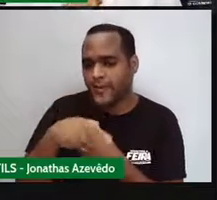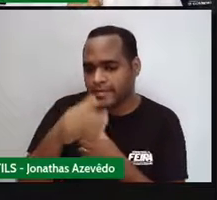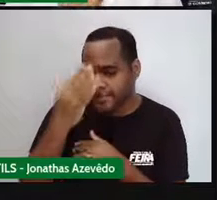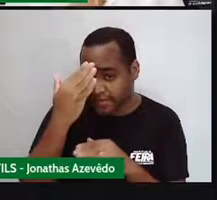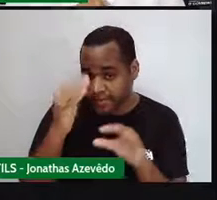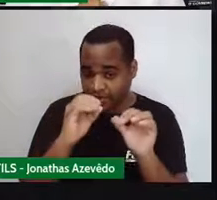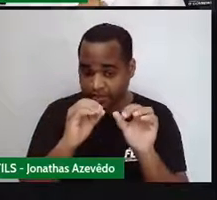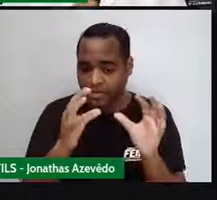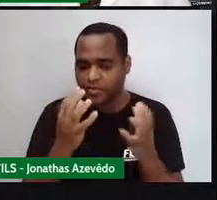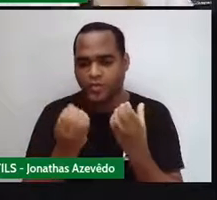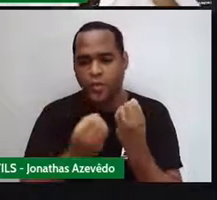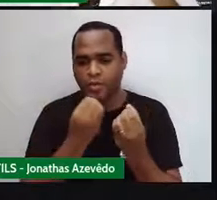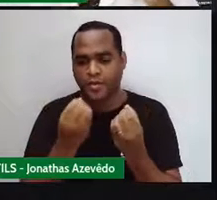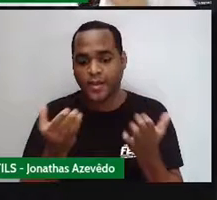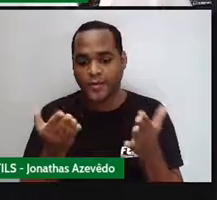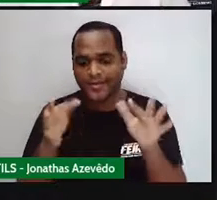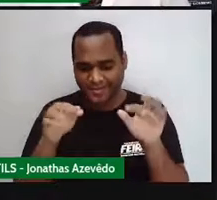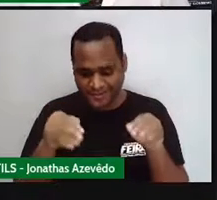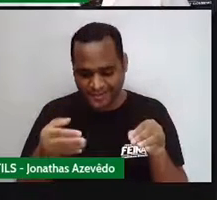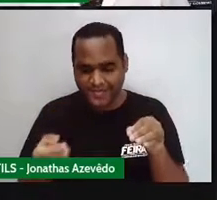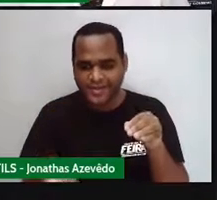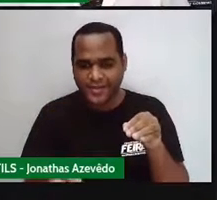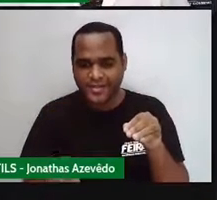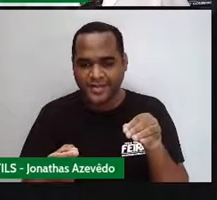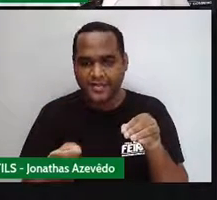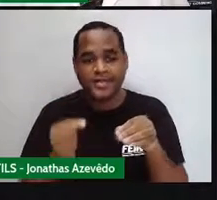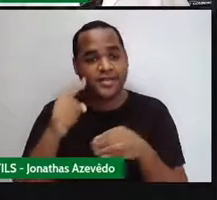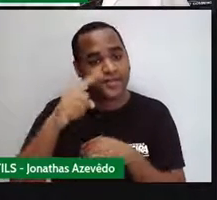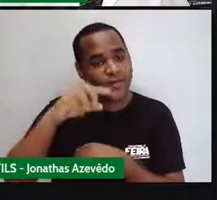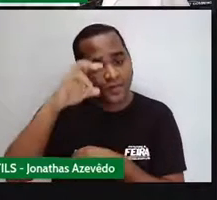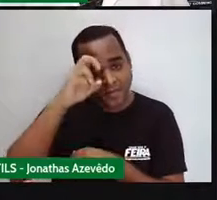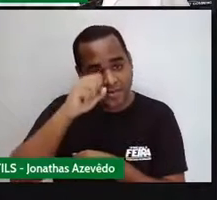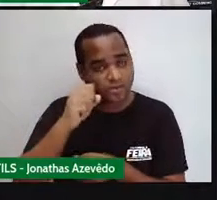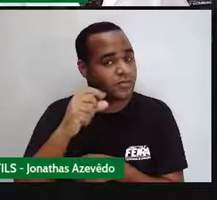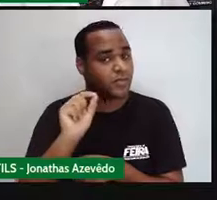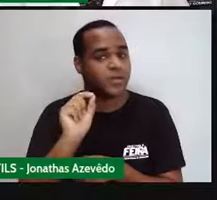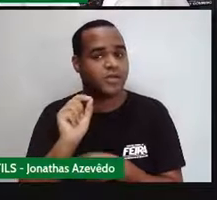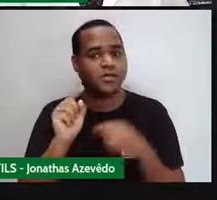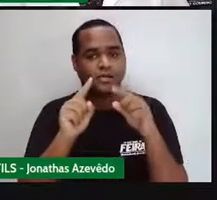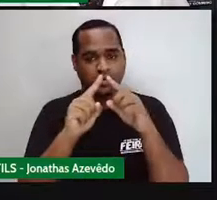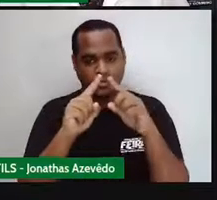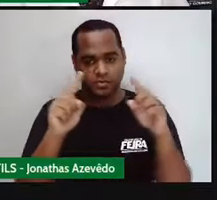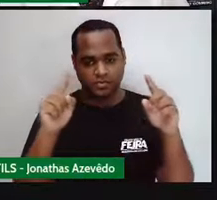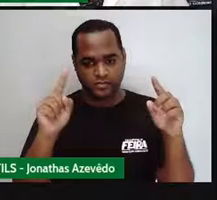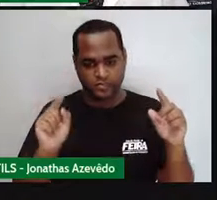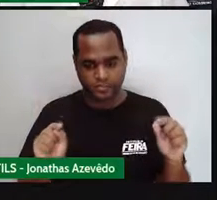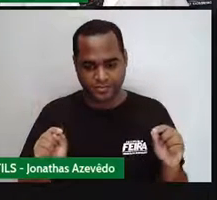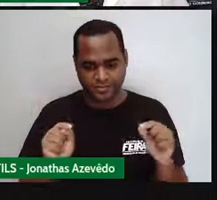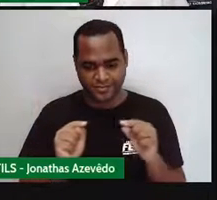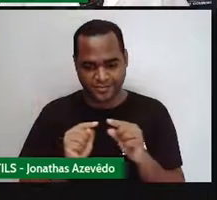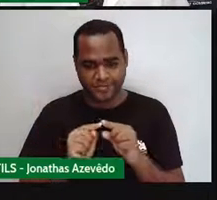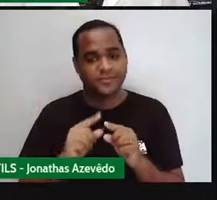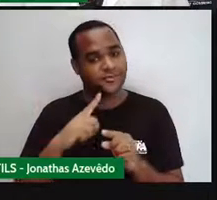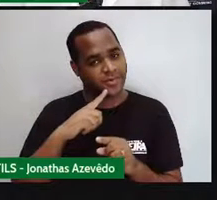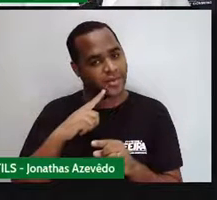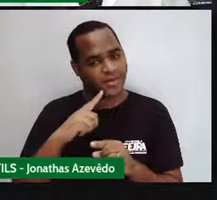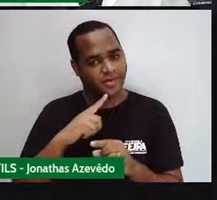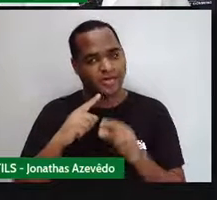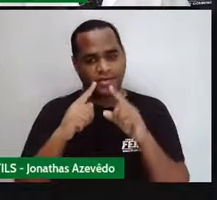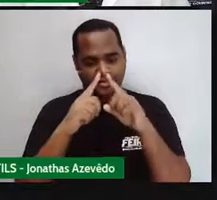tem até aqui. A gente tem um retângulo. Olha só. Esse seria o retângulo aqui, ó.